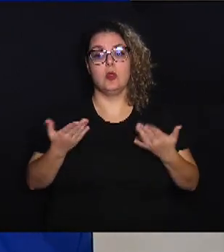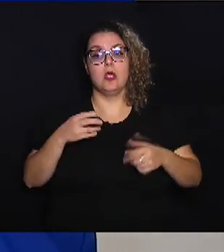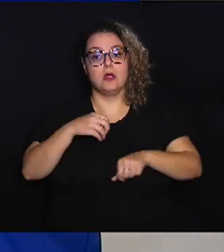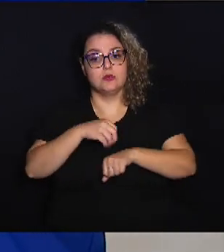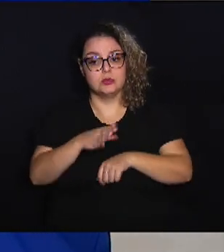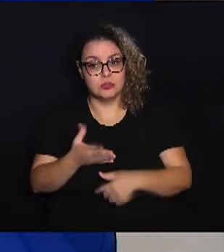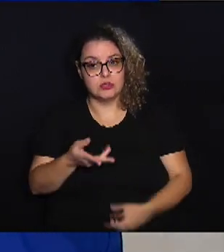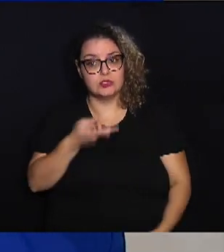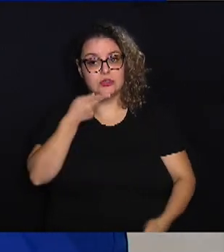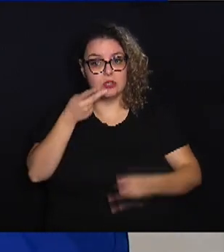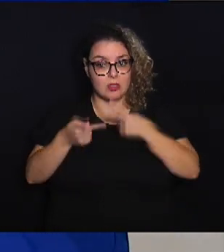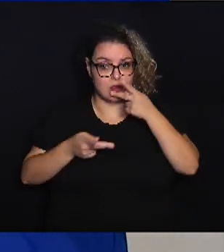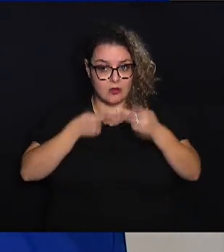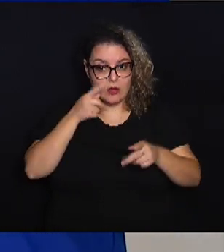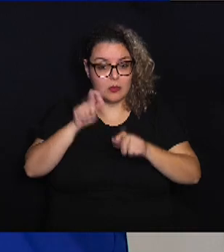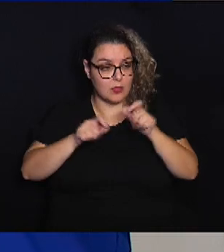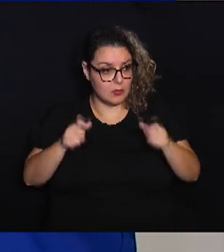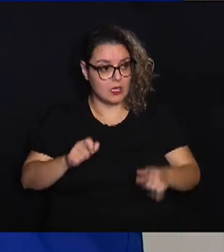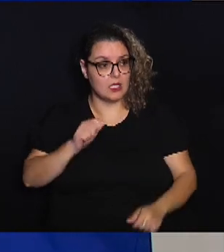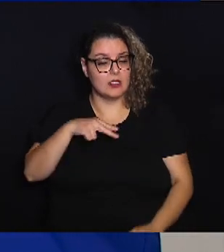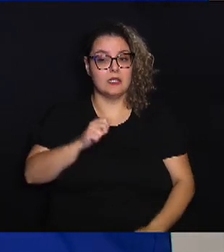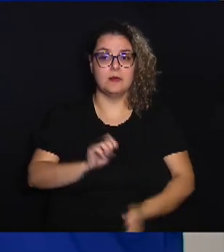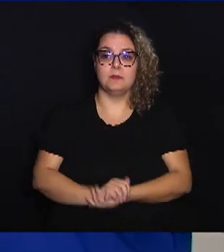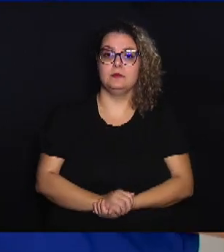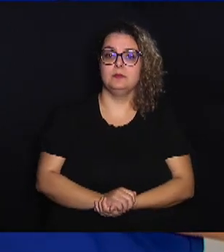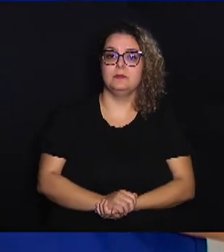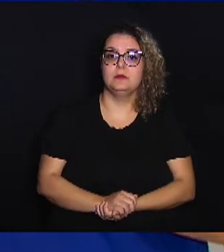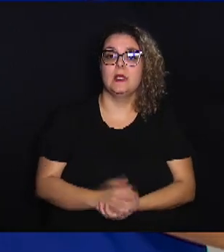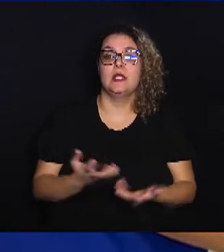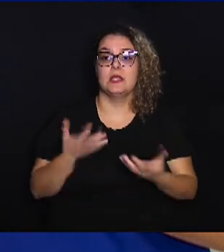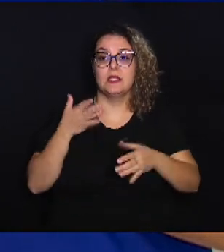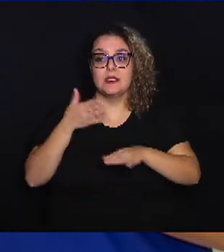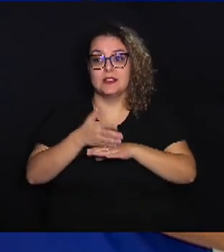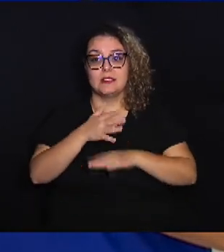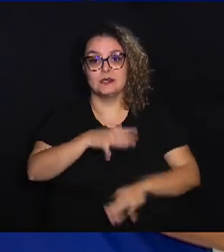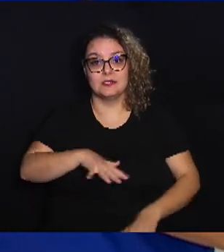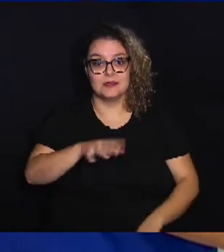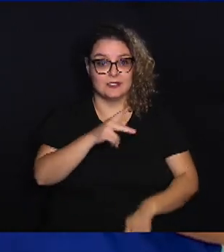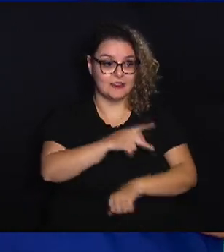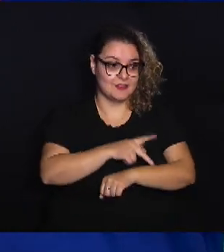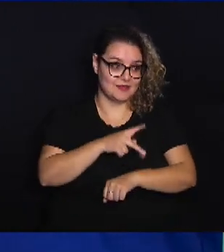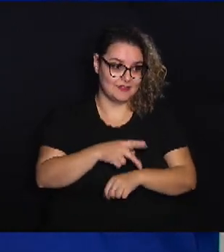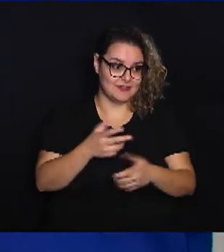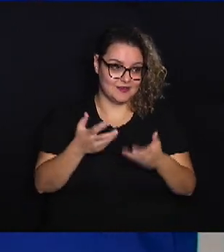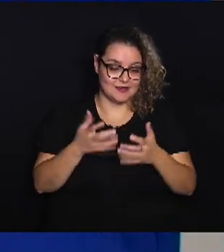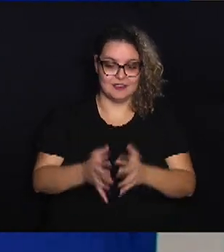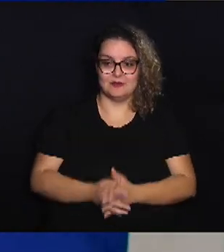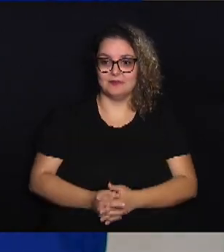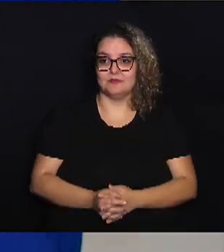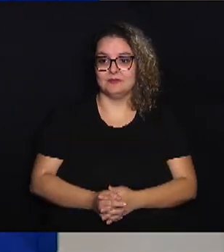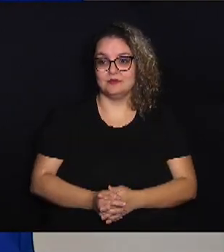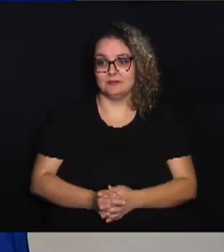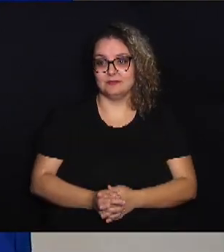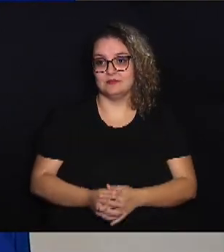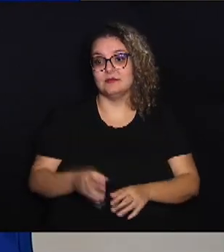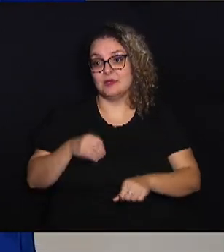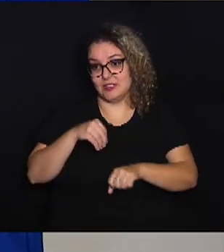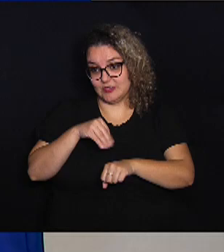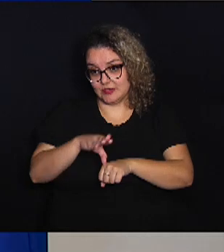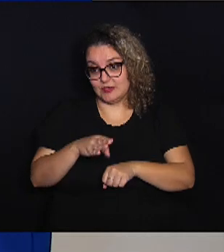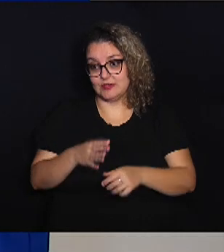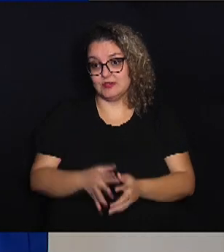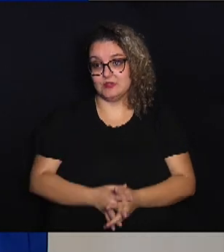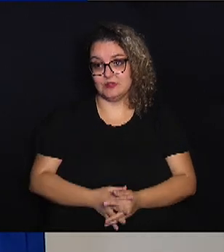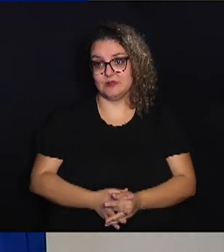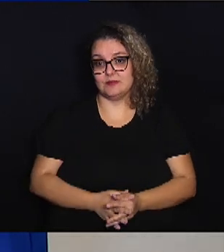que você dá para a galera, Ana, que queira entrar nessa área, fazer pedagogia? A dica que eu dou